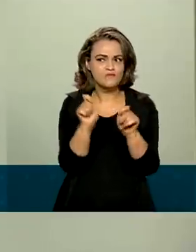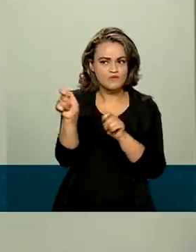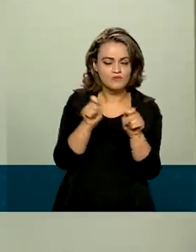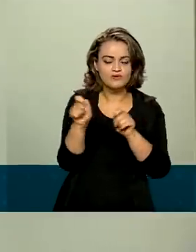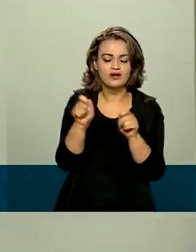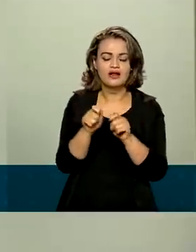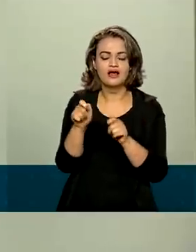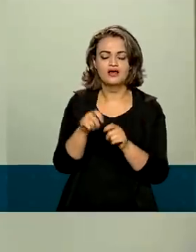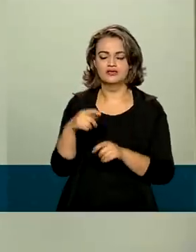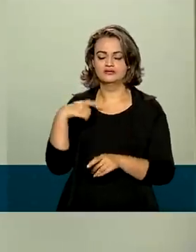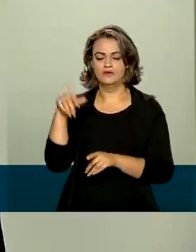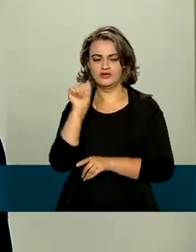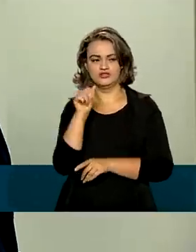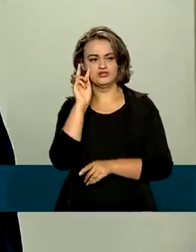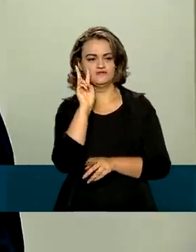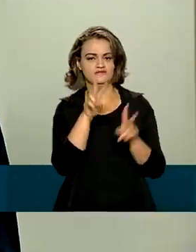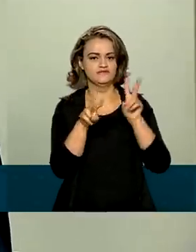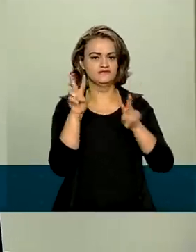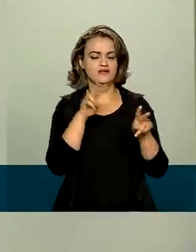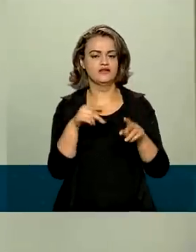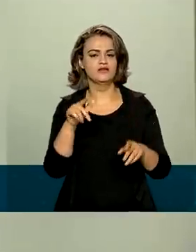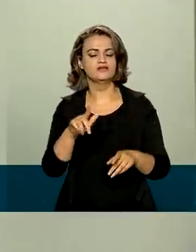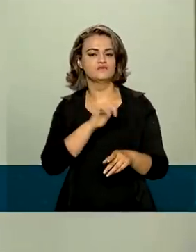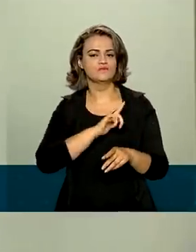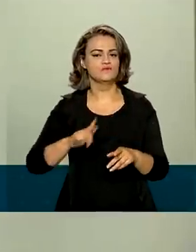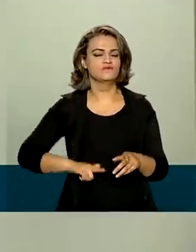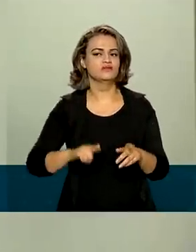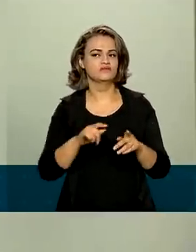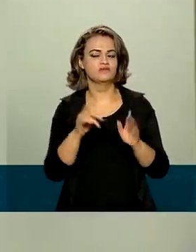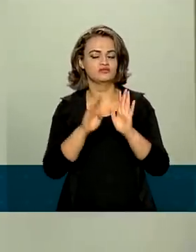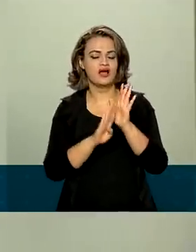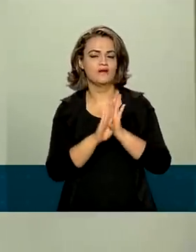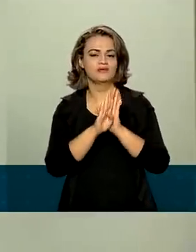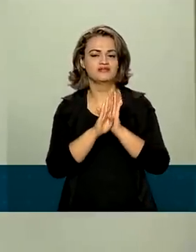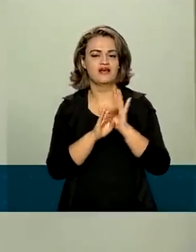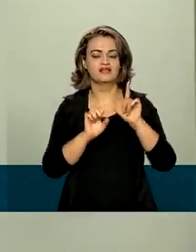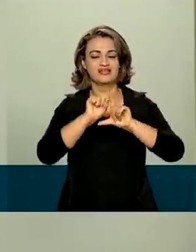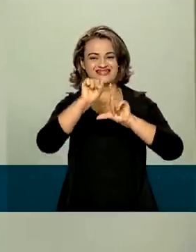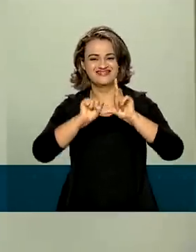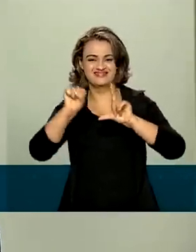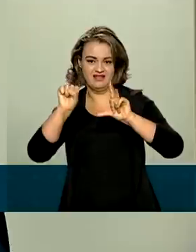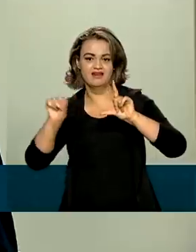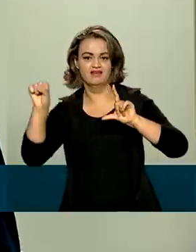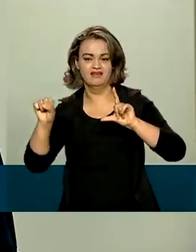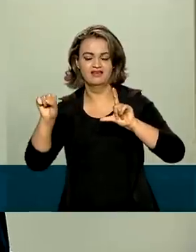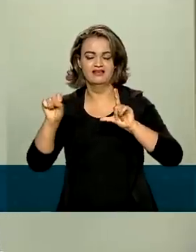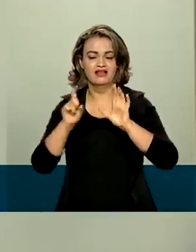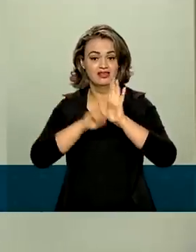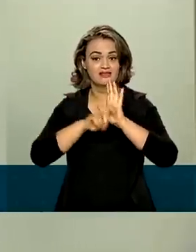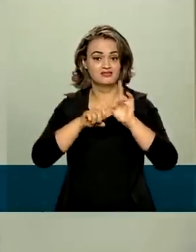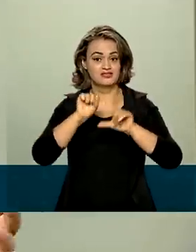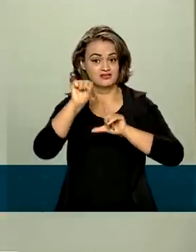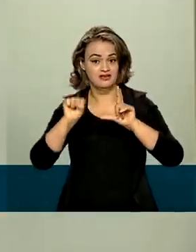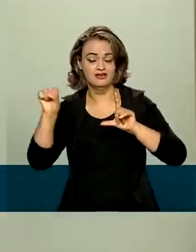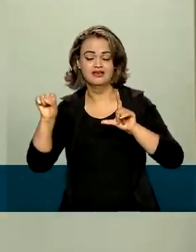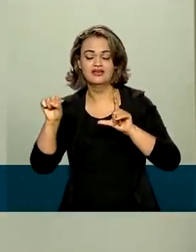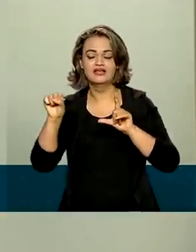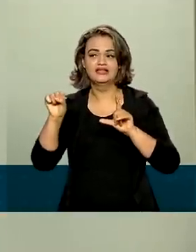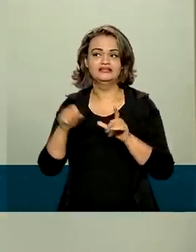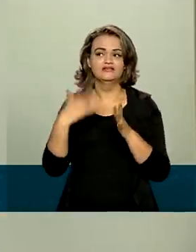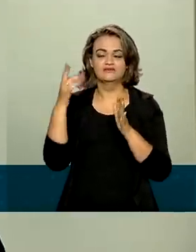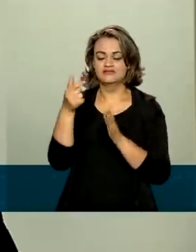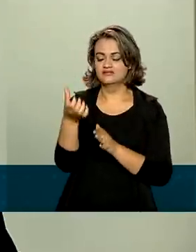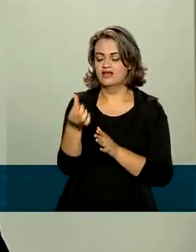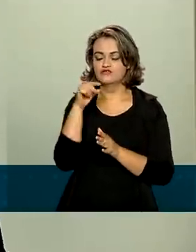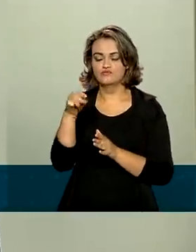os agentes também acreditam que o governo vai recorrer a um aumento da taxa Selic. Então, nas suas expectativas, o aumento da taxa subiu de 6